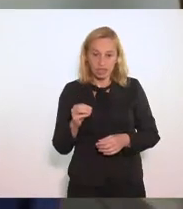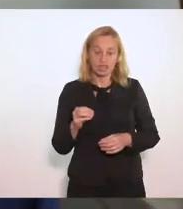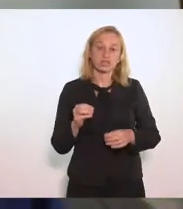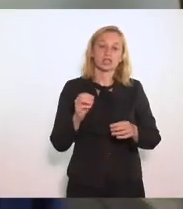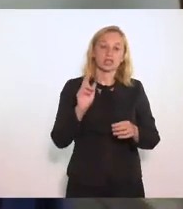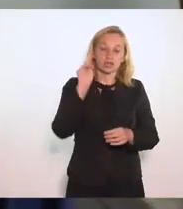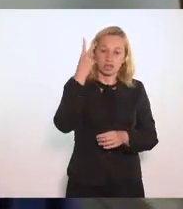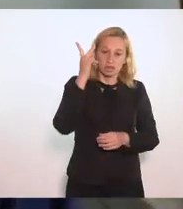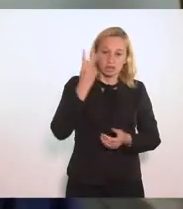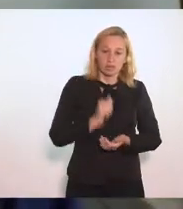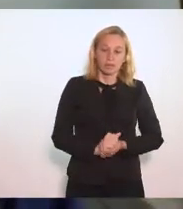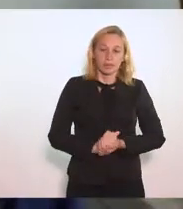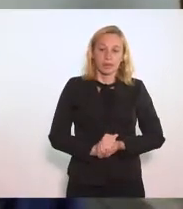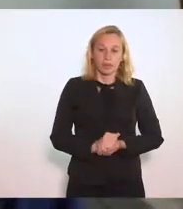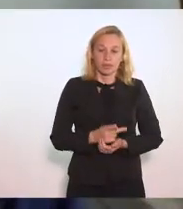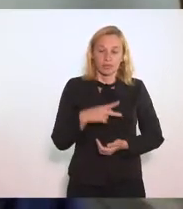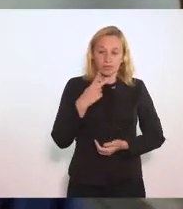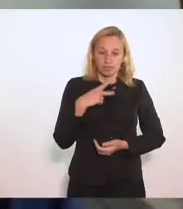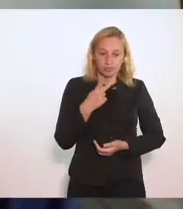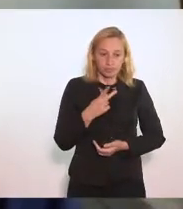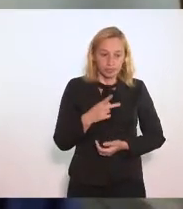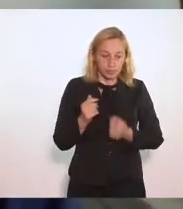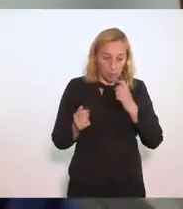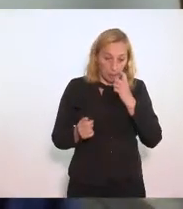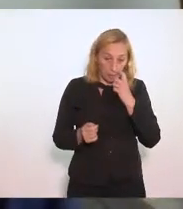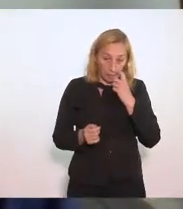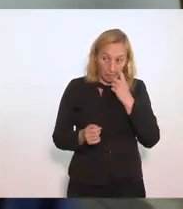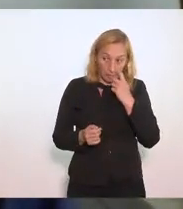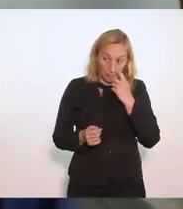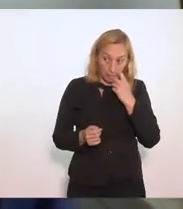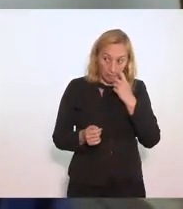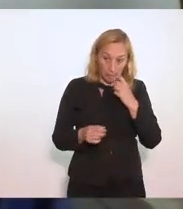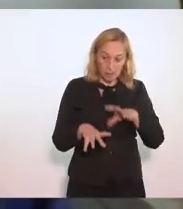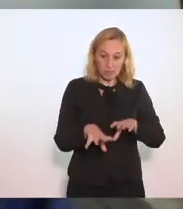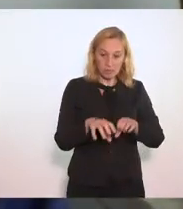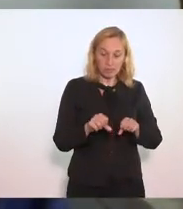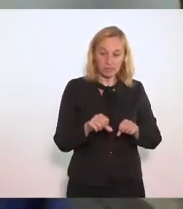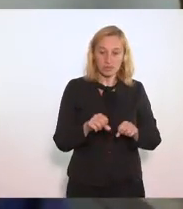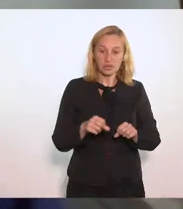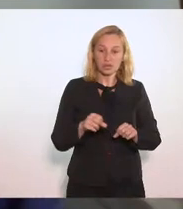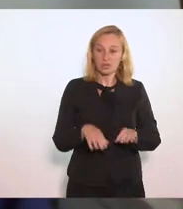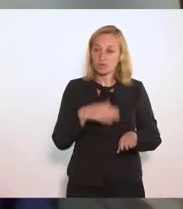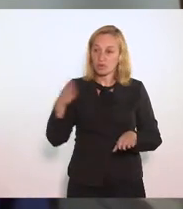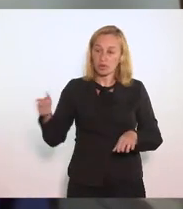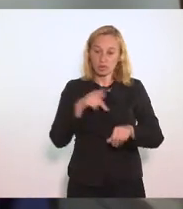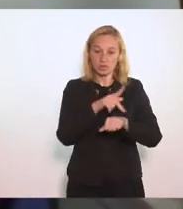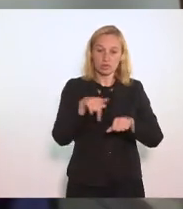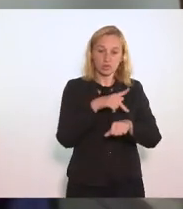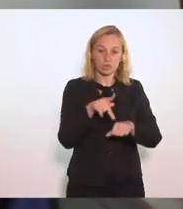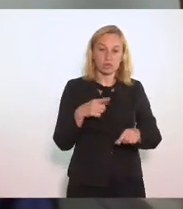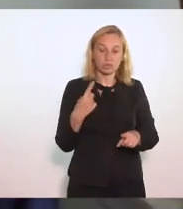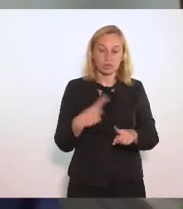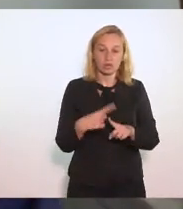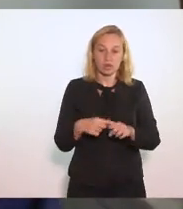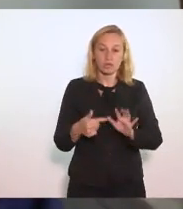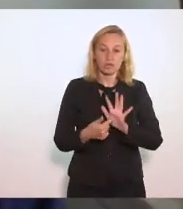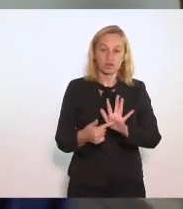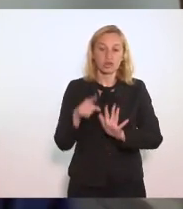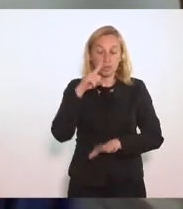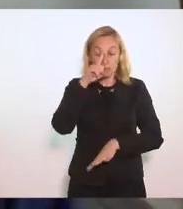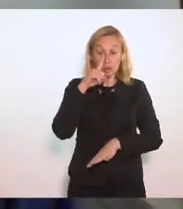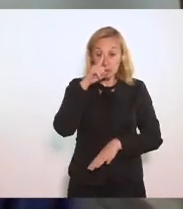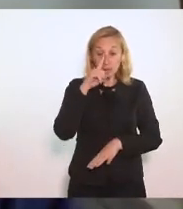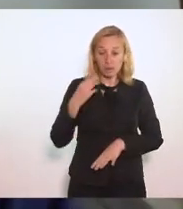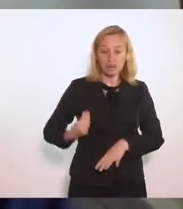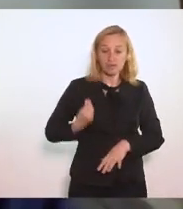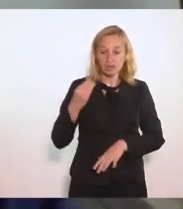repúdio Contra a revalidação Do diploma De médico Metido Fora do país Porque coloca Em risco A